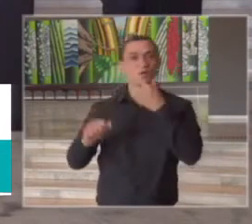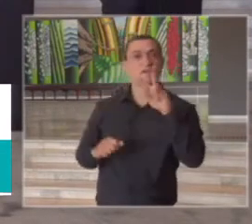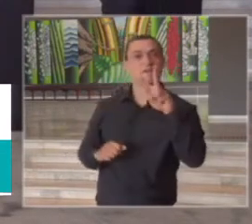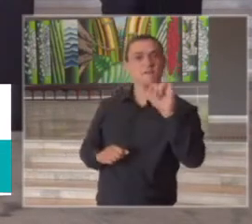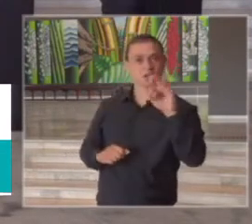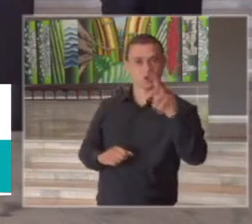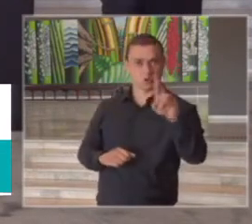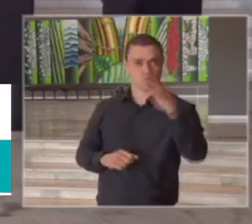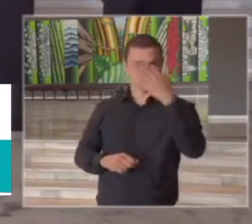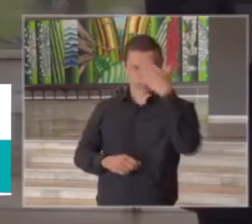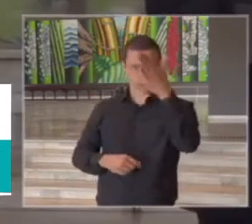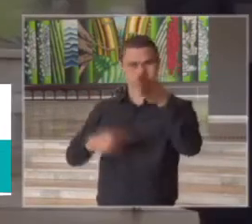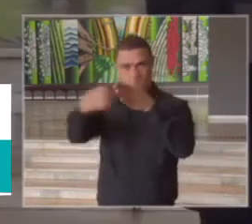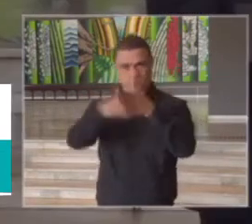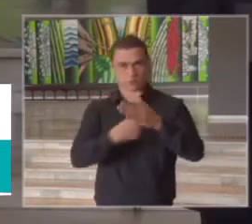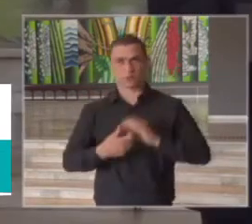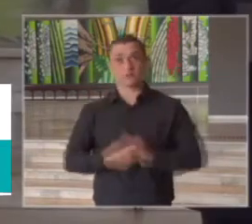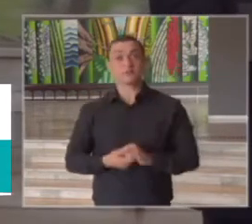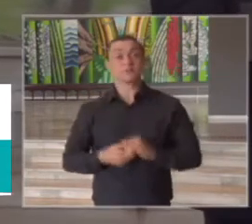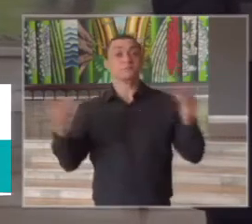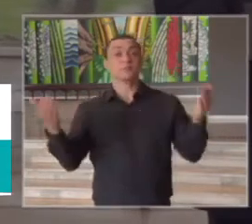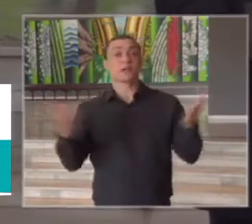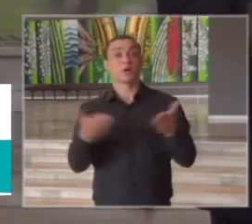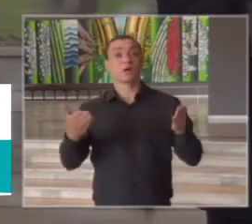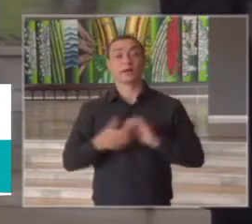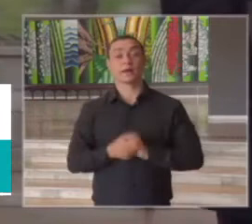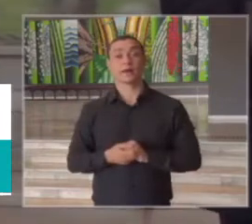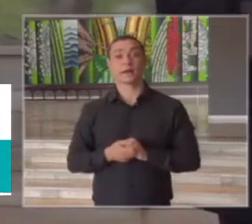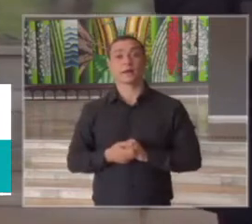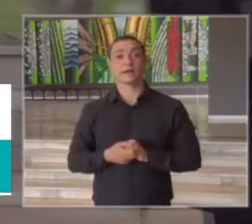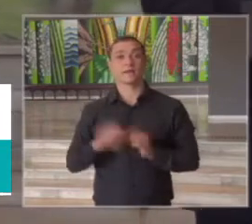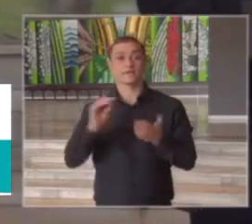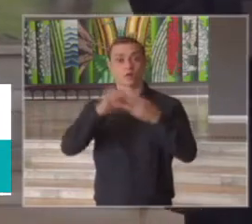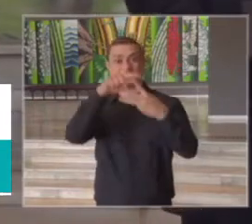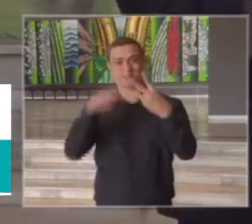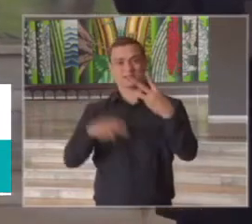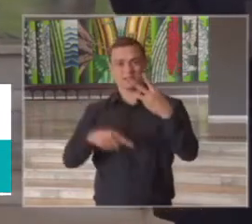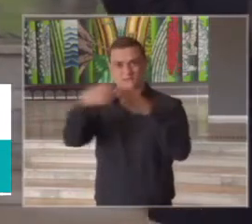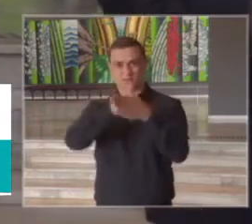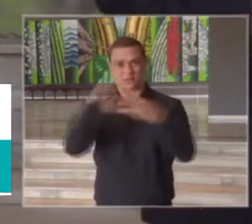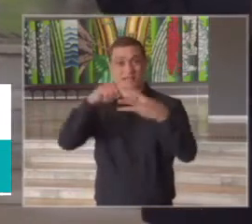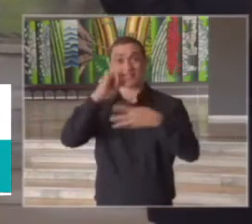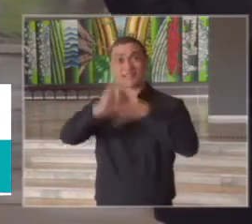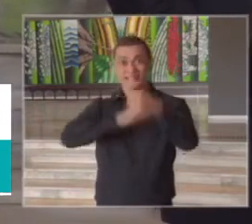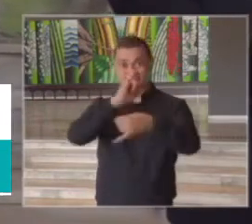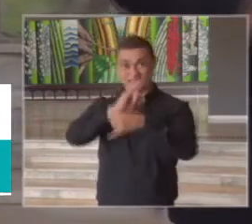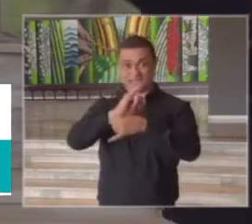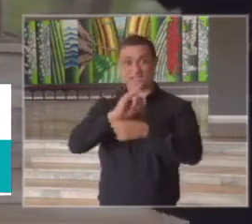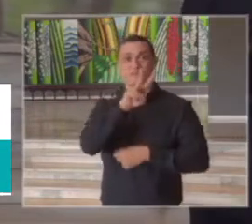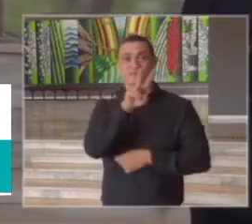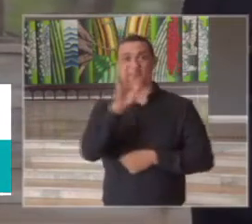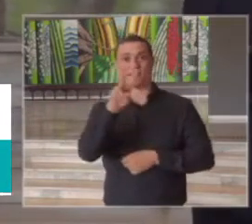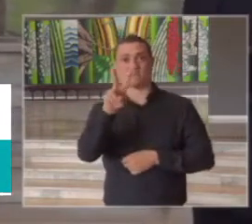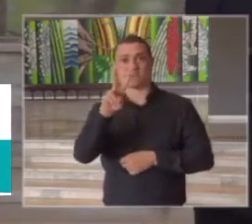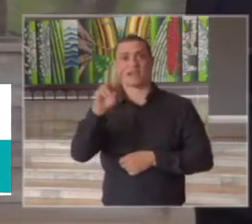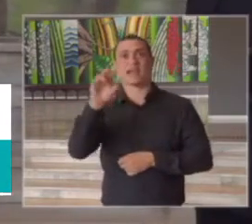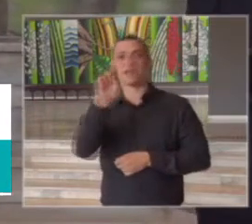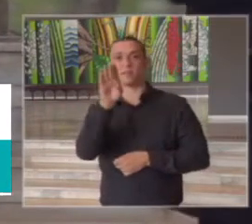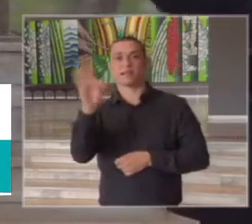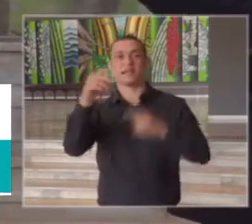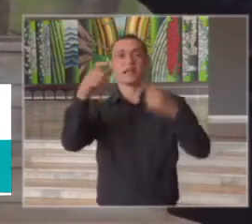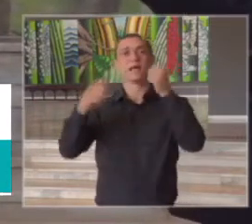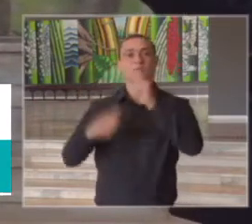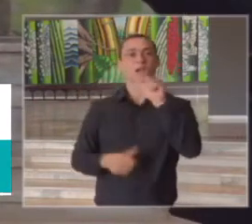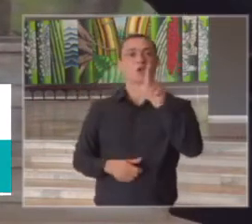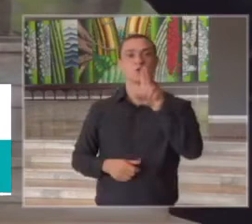obrigado pelas perguntas vamos agora é a antepelúltima pergunta ela é virtual da VTV SBT Luciana